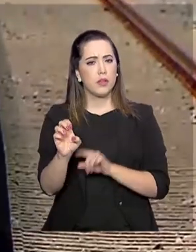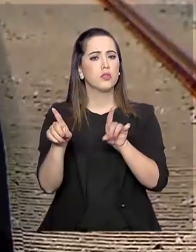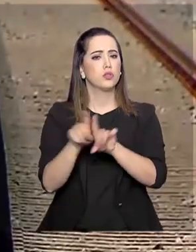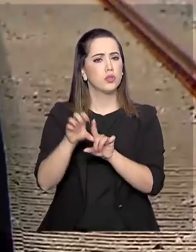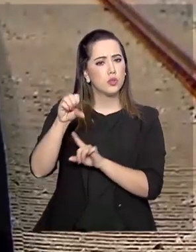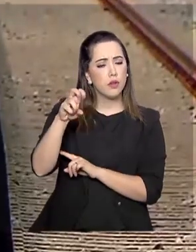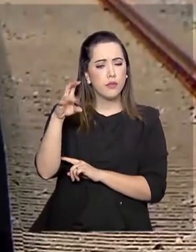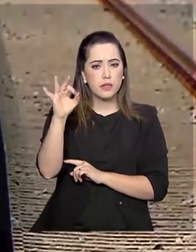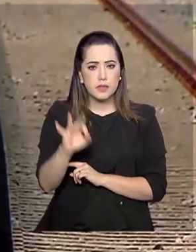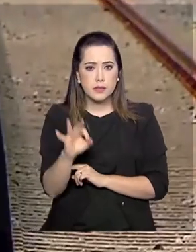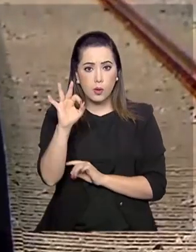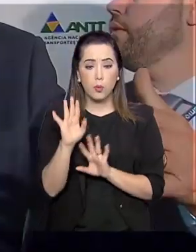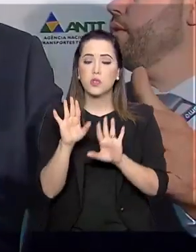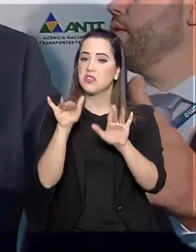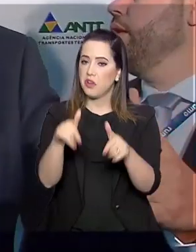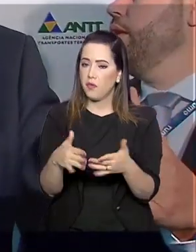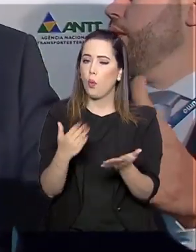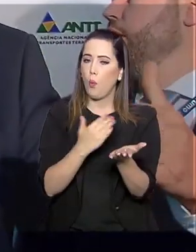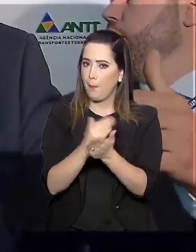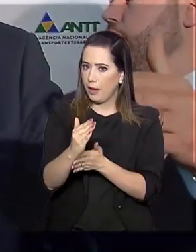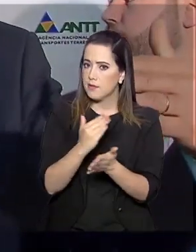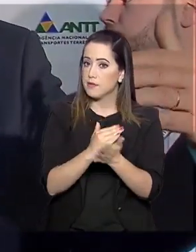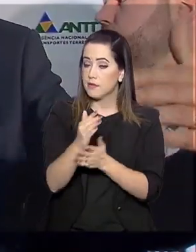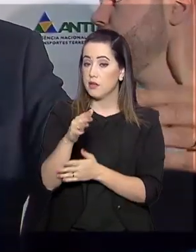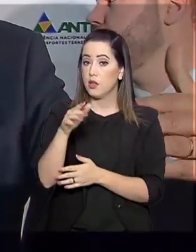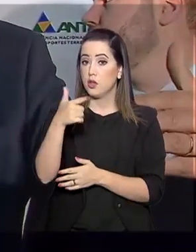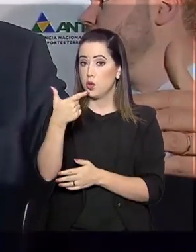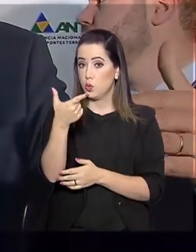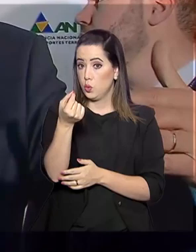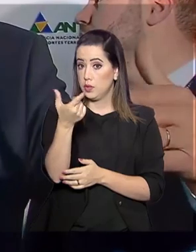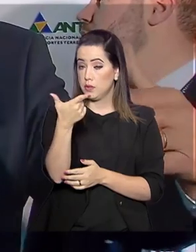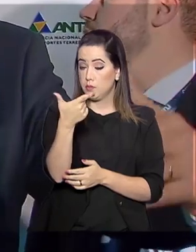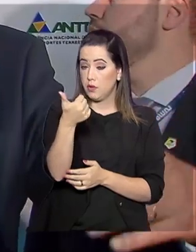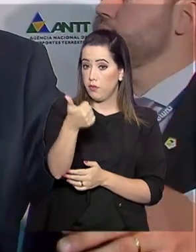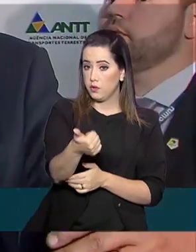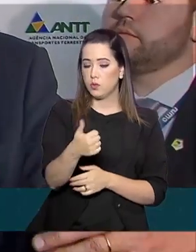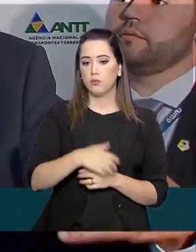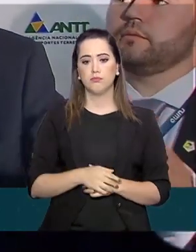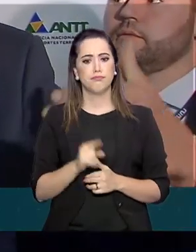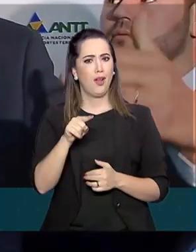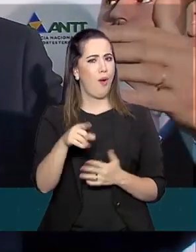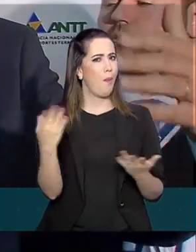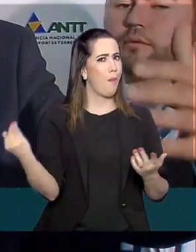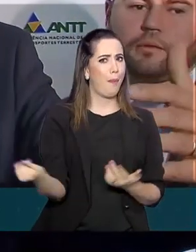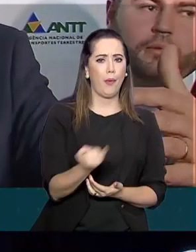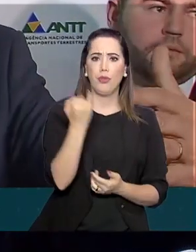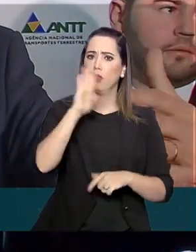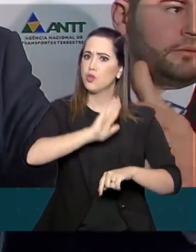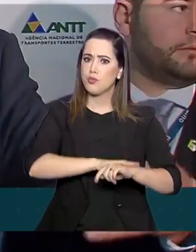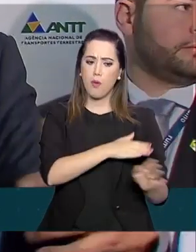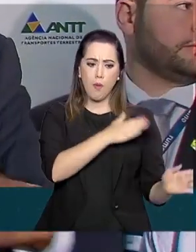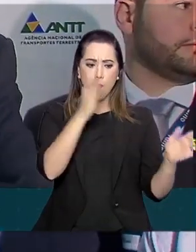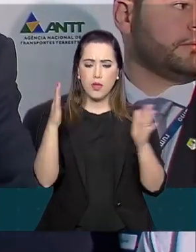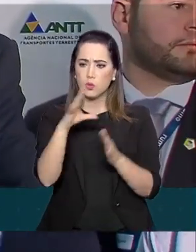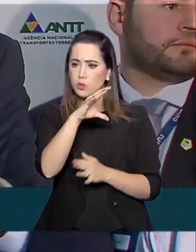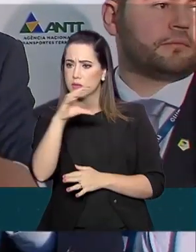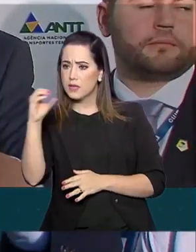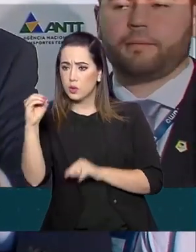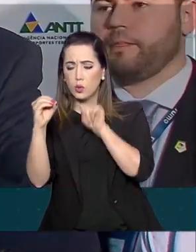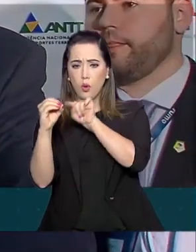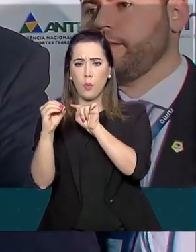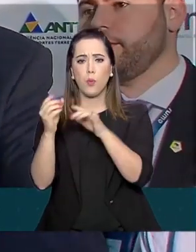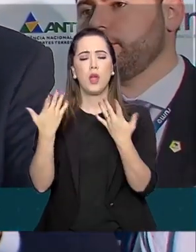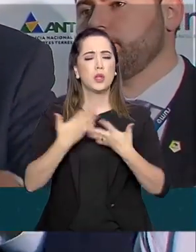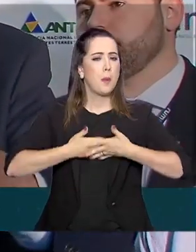funcionar em 2021. Esse será o grande avanço que nós daremos, será o grande momento da virada do Centro-Oeste em termos de renda per